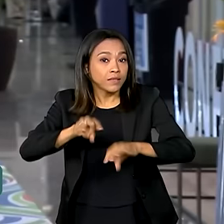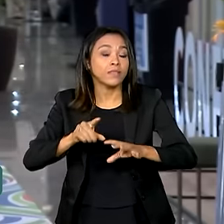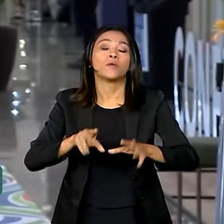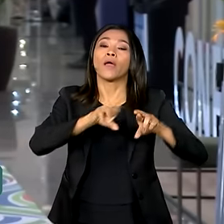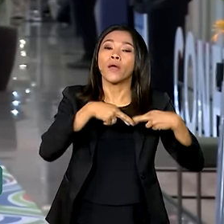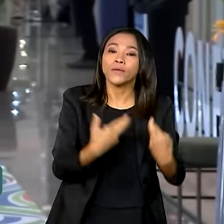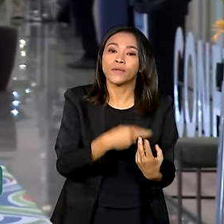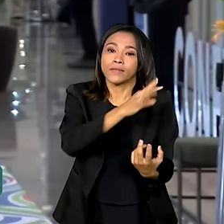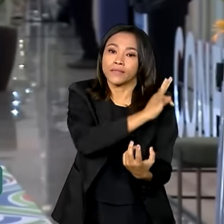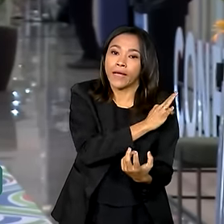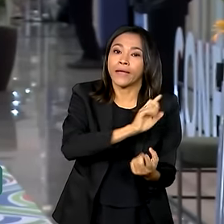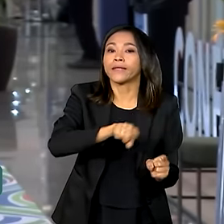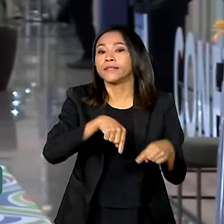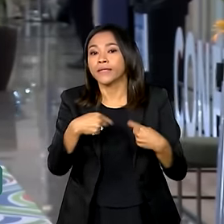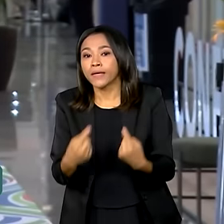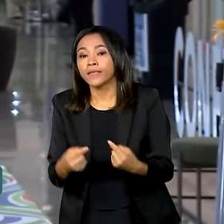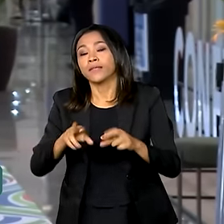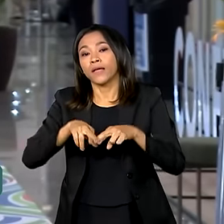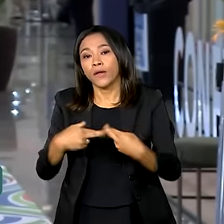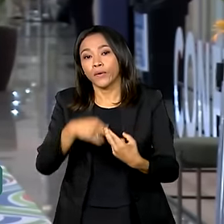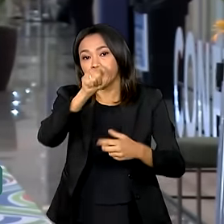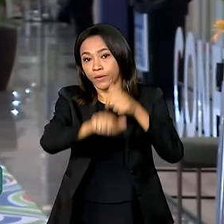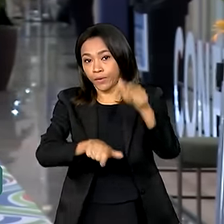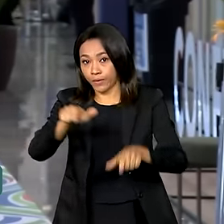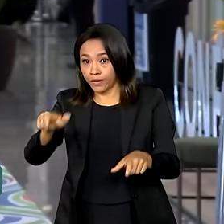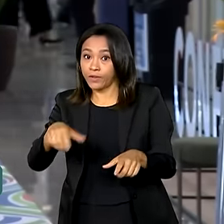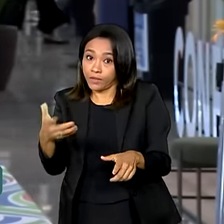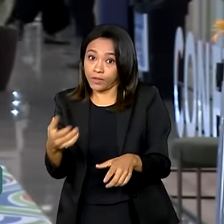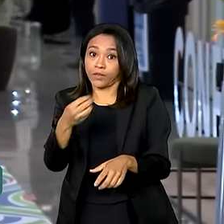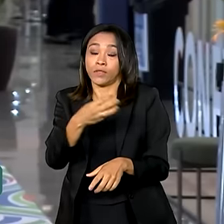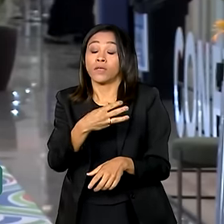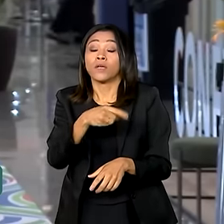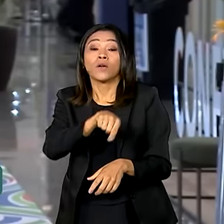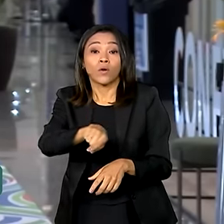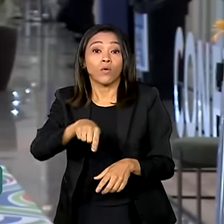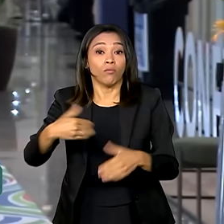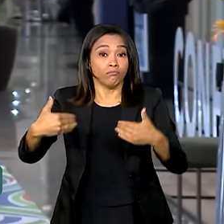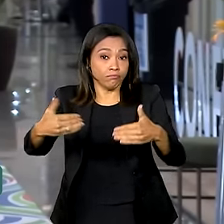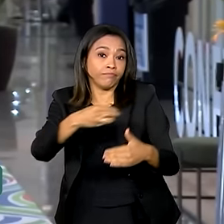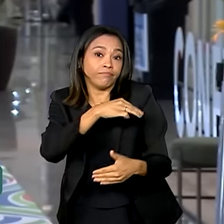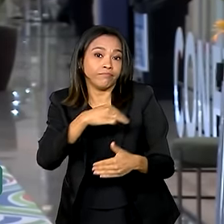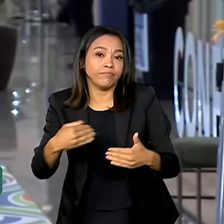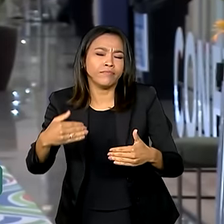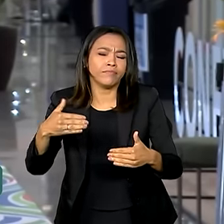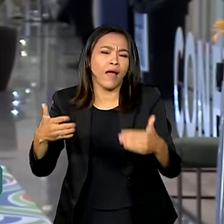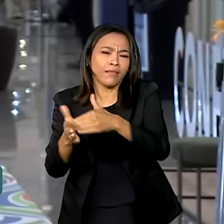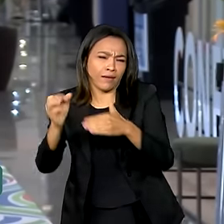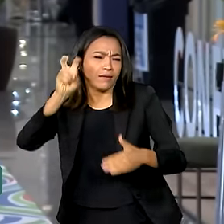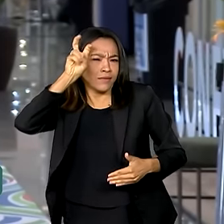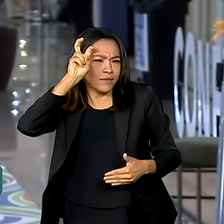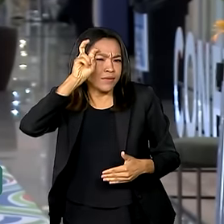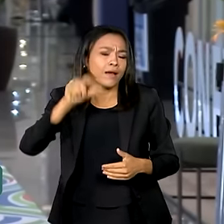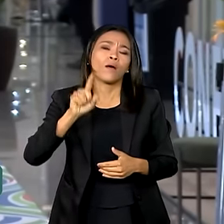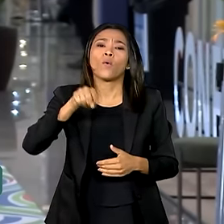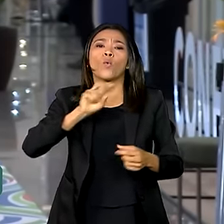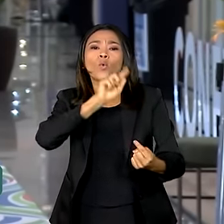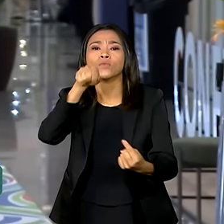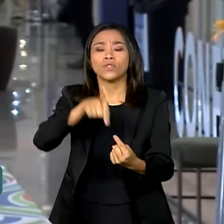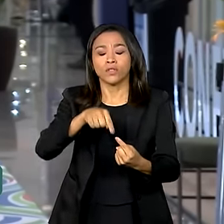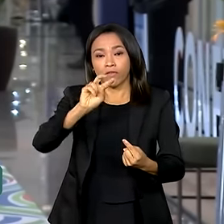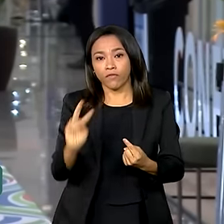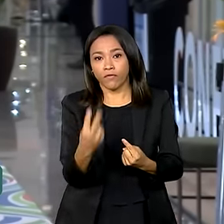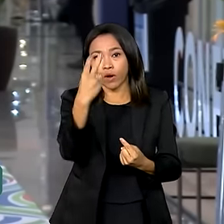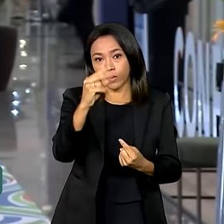e ministeriais até o dia 31 de outubro, nesta quinta-feira. O foco é na valorização dos profissionais de